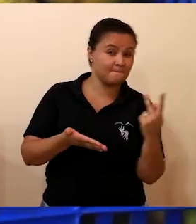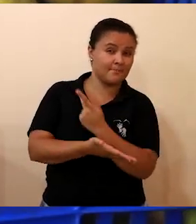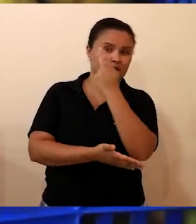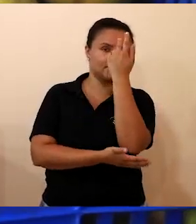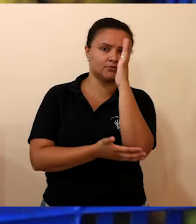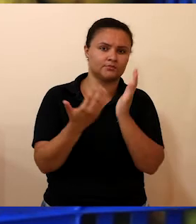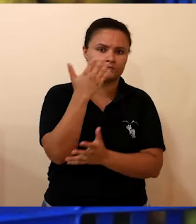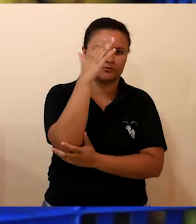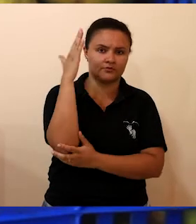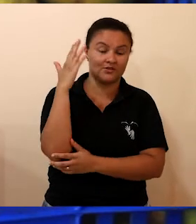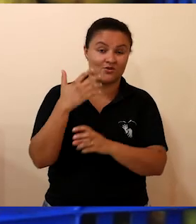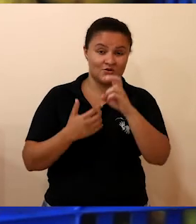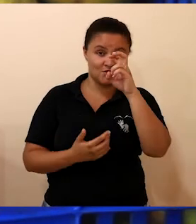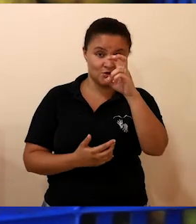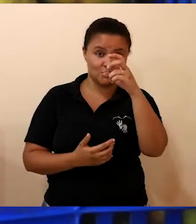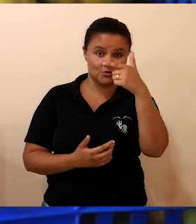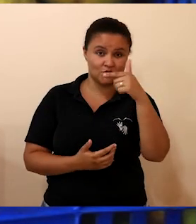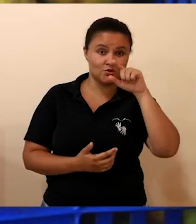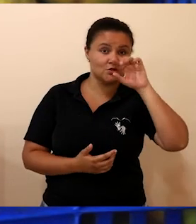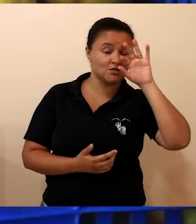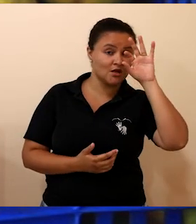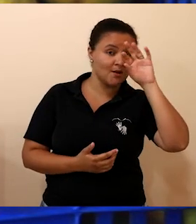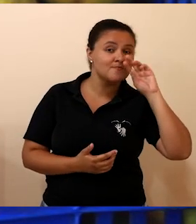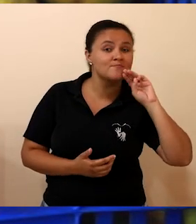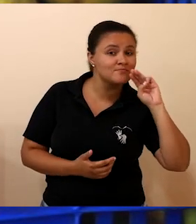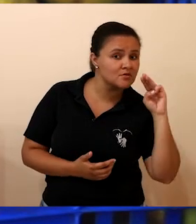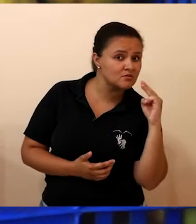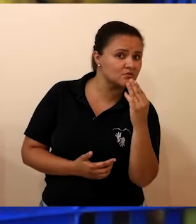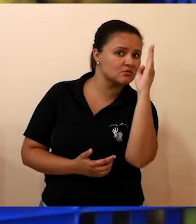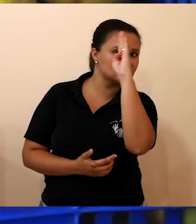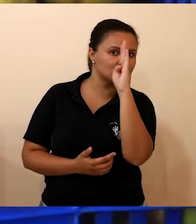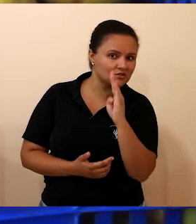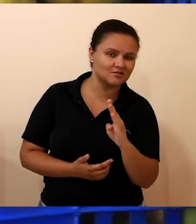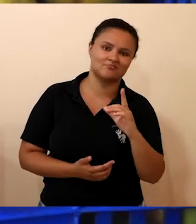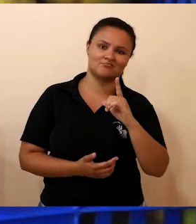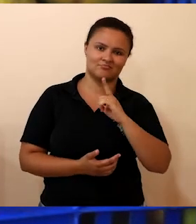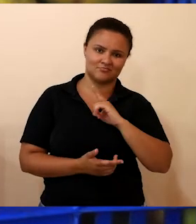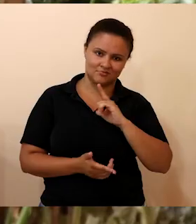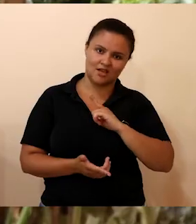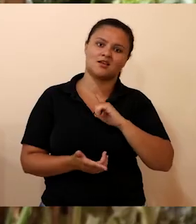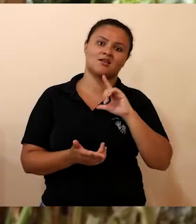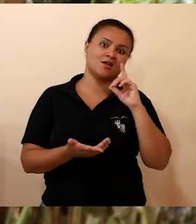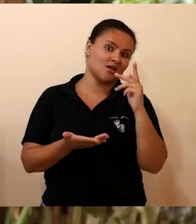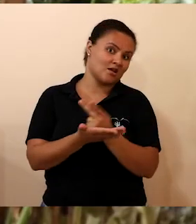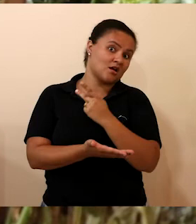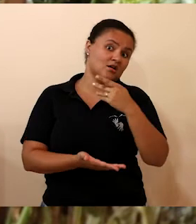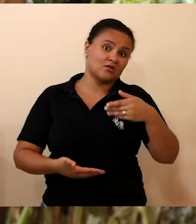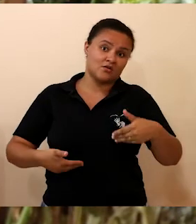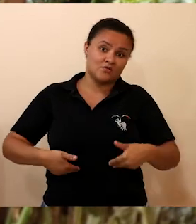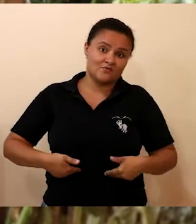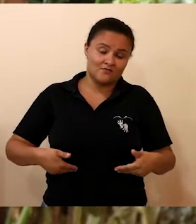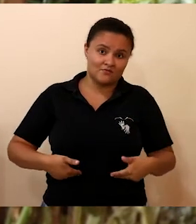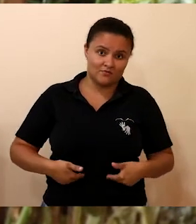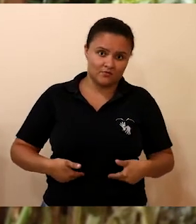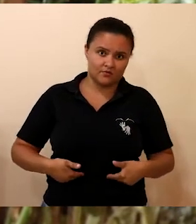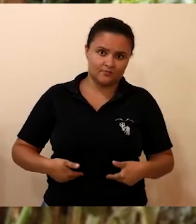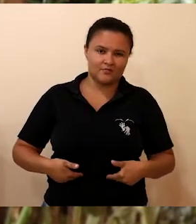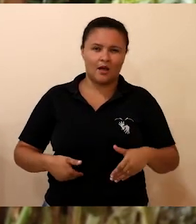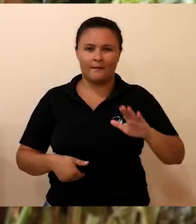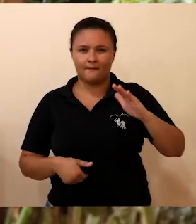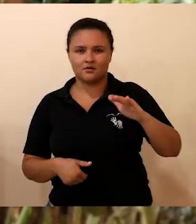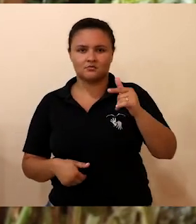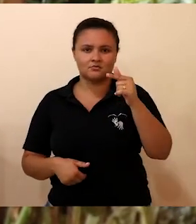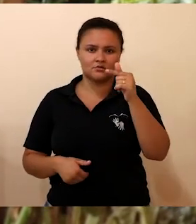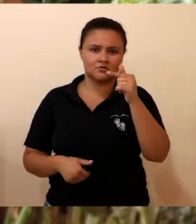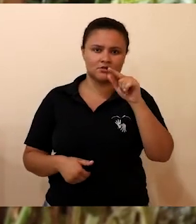52 milhões de brasileiros vivem em situação de insegurança alimentar, segundo dados do IBGE. Destes, 7,2 milhões